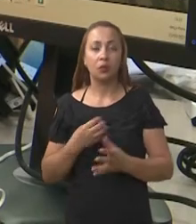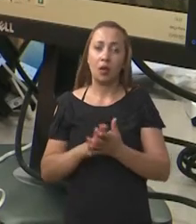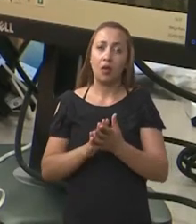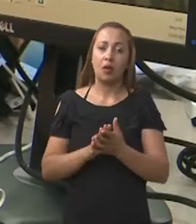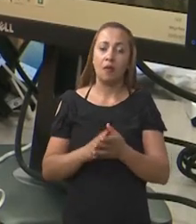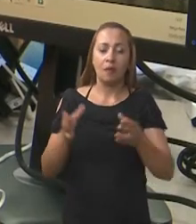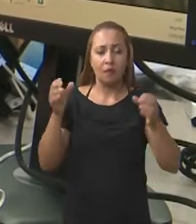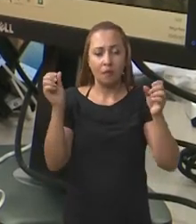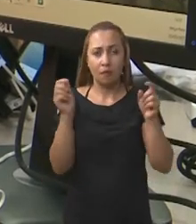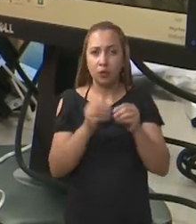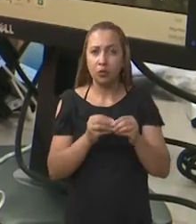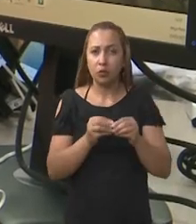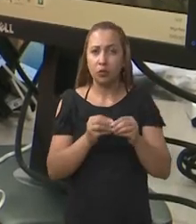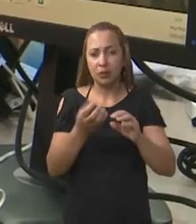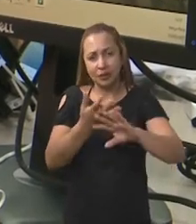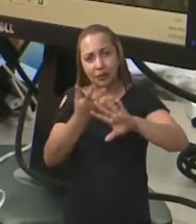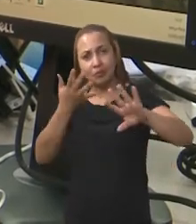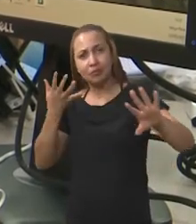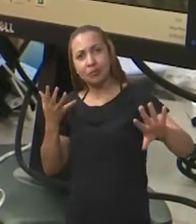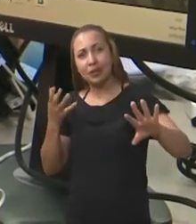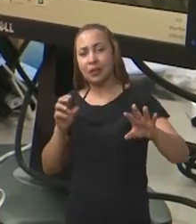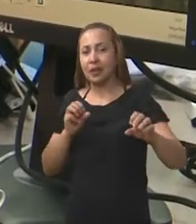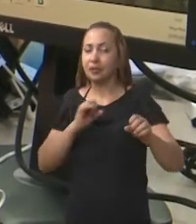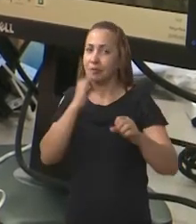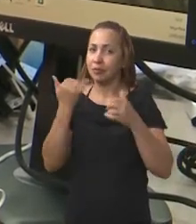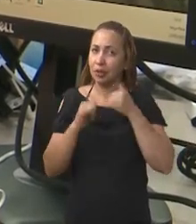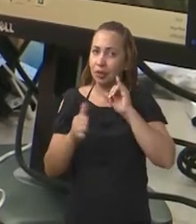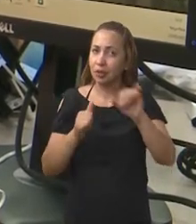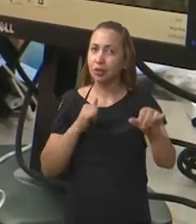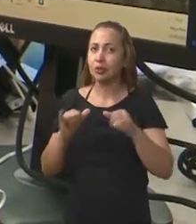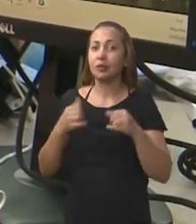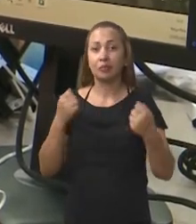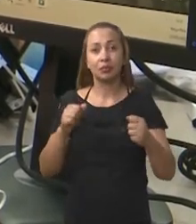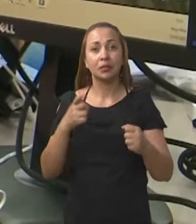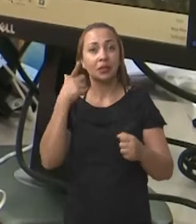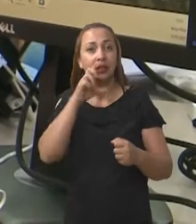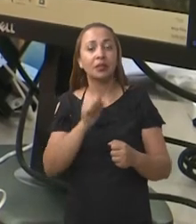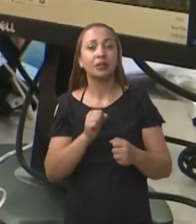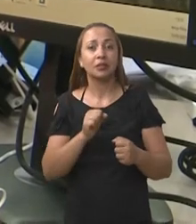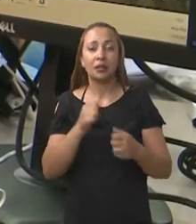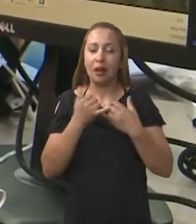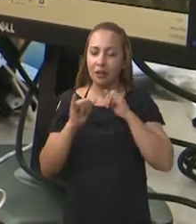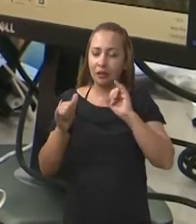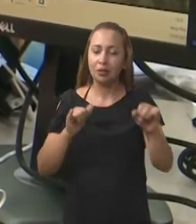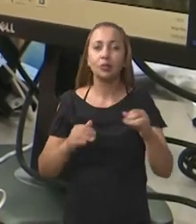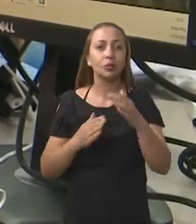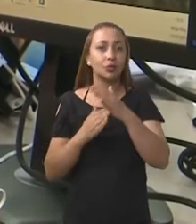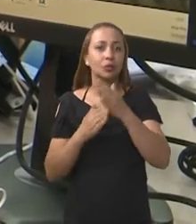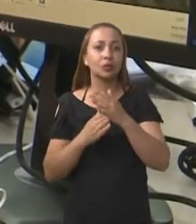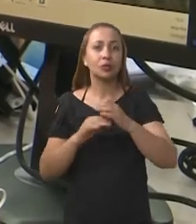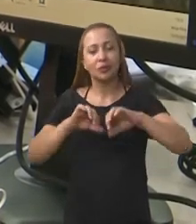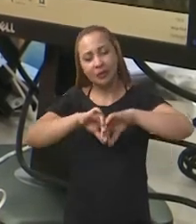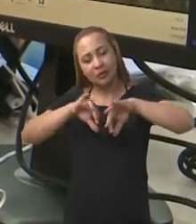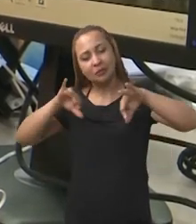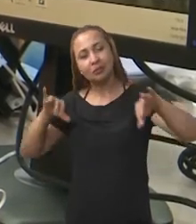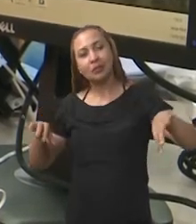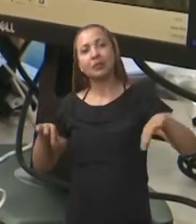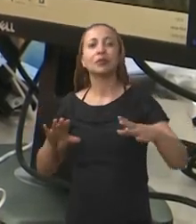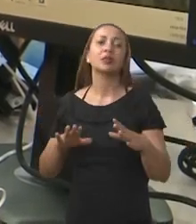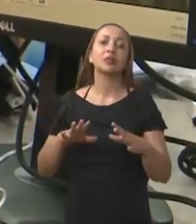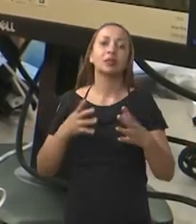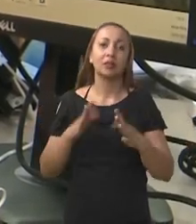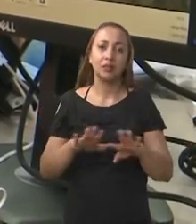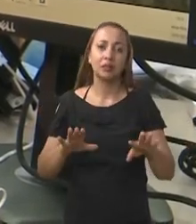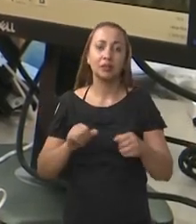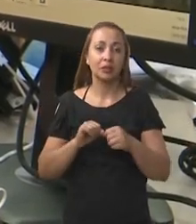ilhada, ou seja, desconectada da rede da Equatorial, você precisa garantir energia durante o tempo que você estiver desconectado. Isso é